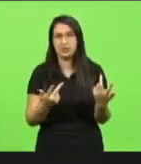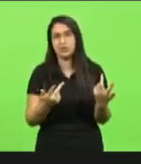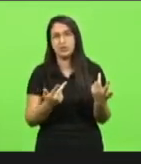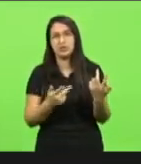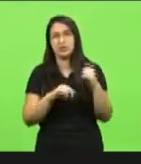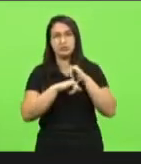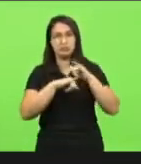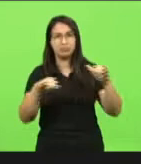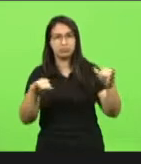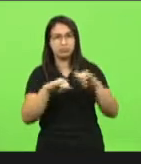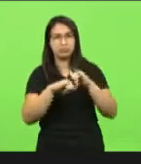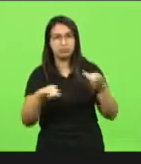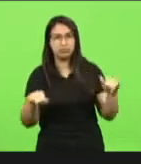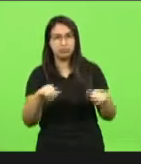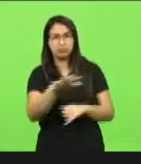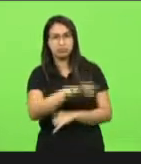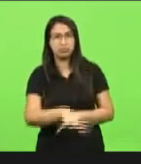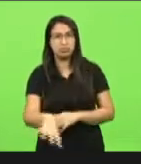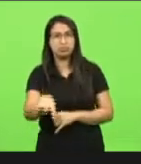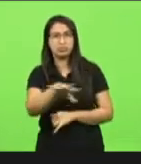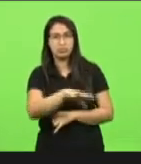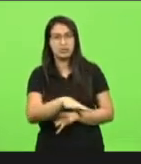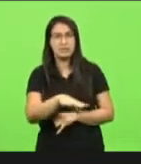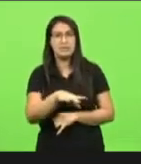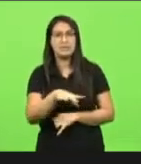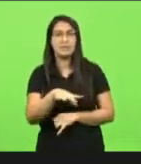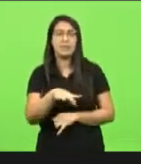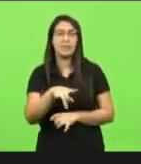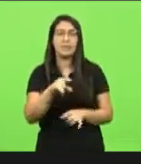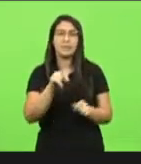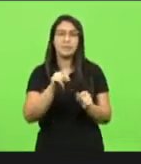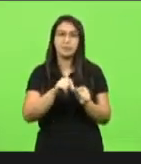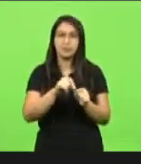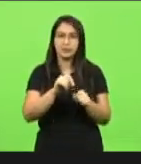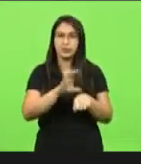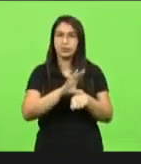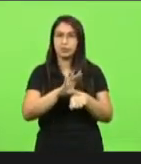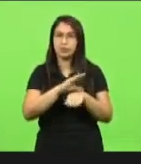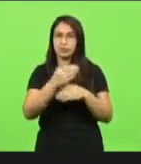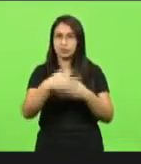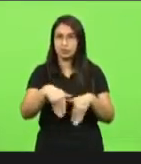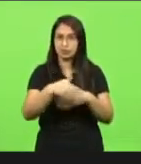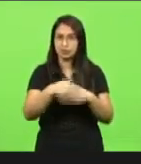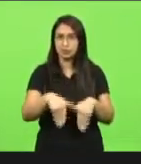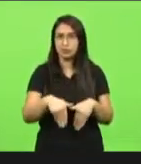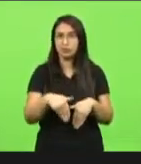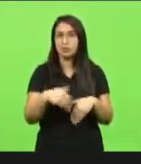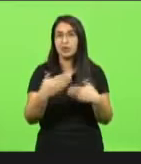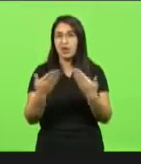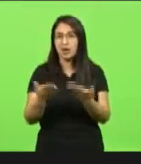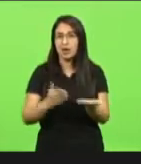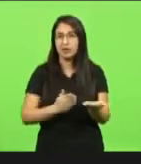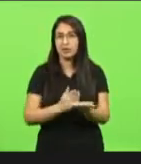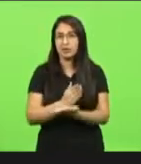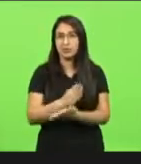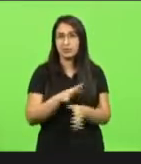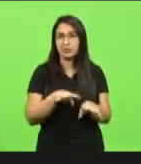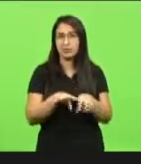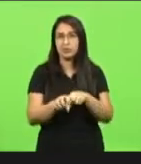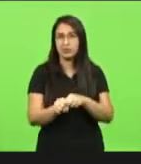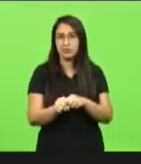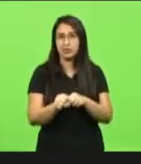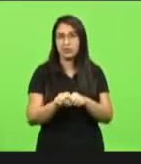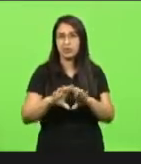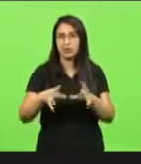dos remanescentes daqueles que fizeram o concurso dos aprovados dos excedentes